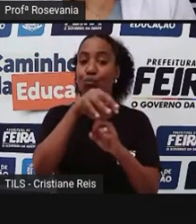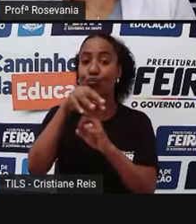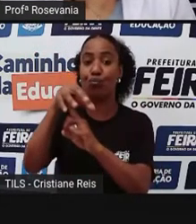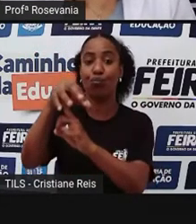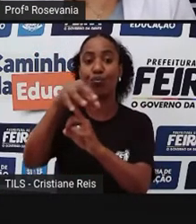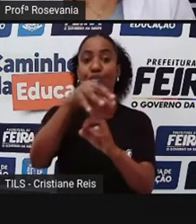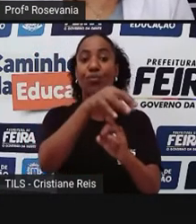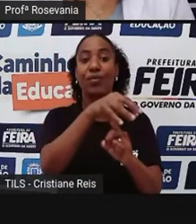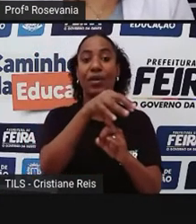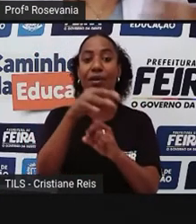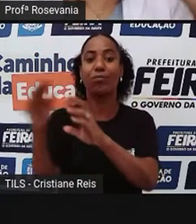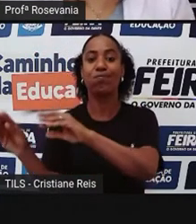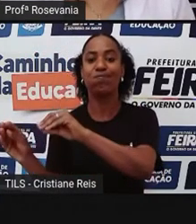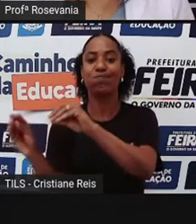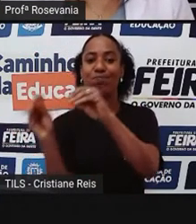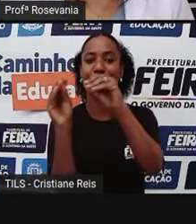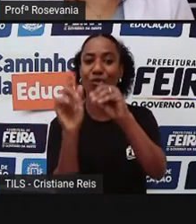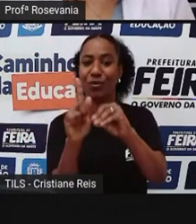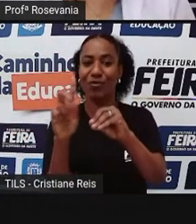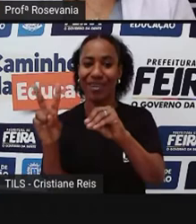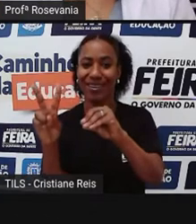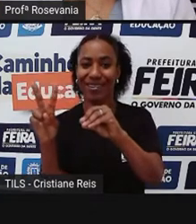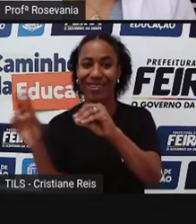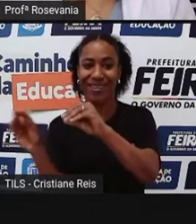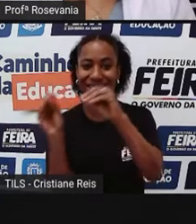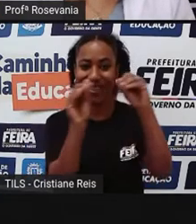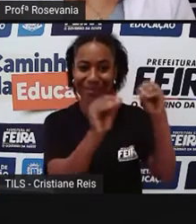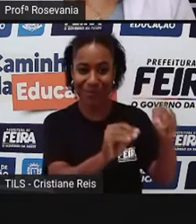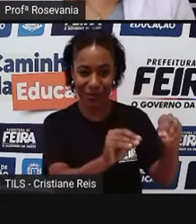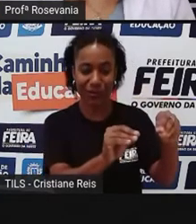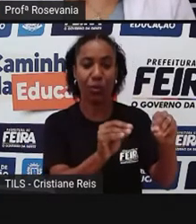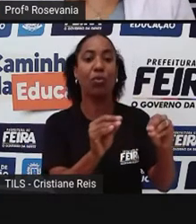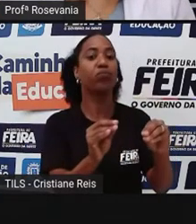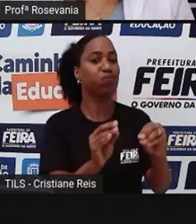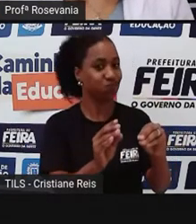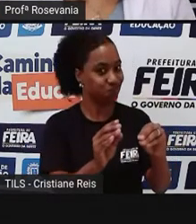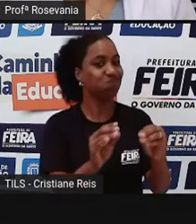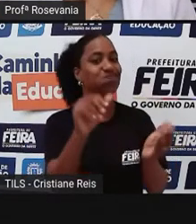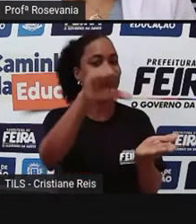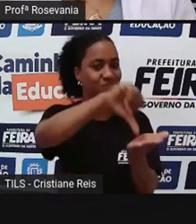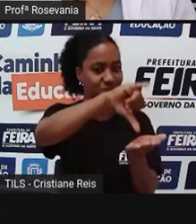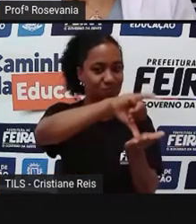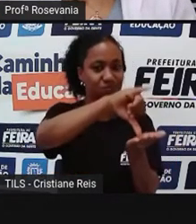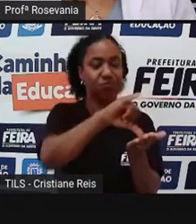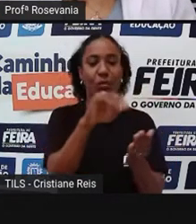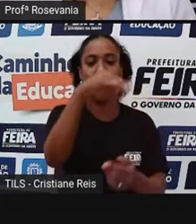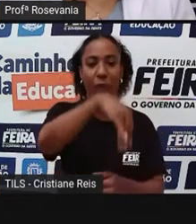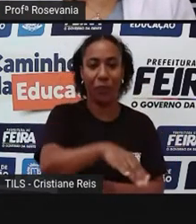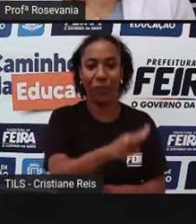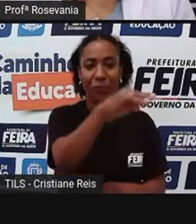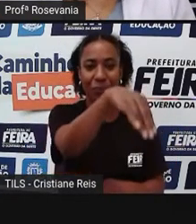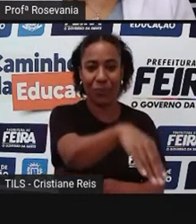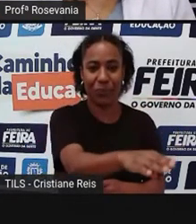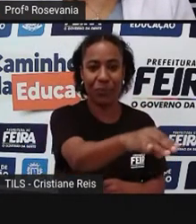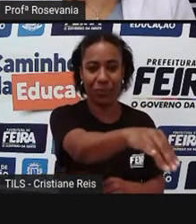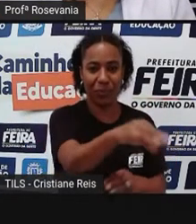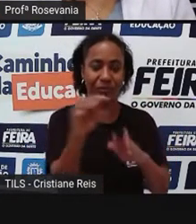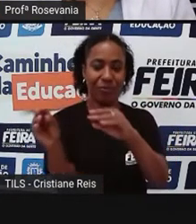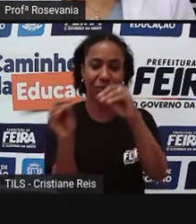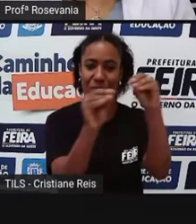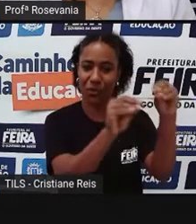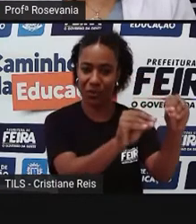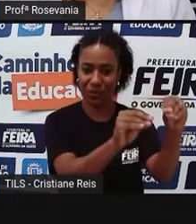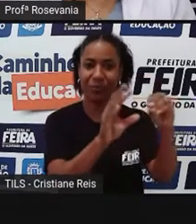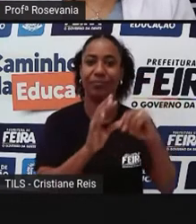foi construído na época, foi considerado um grande evento, né, um grande monumento até, para que abrigasse essa feira.